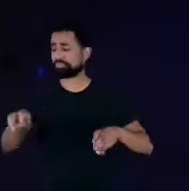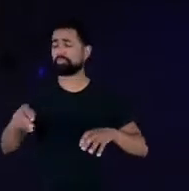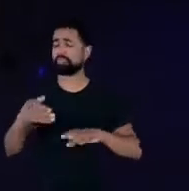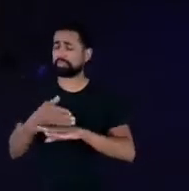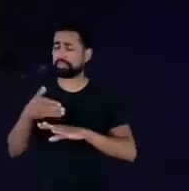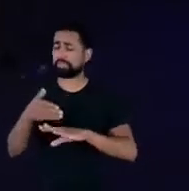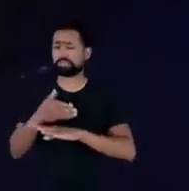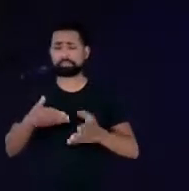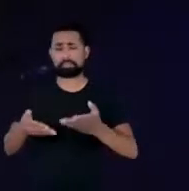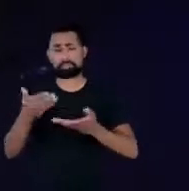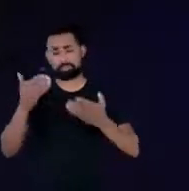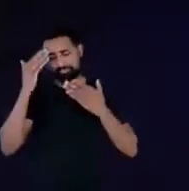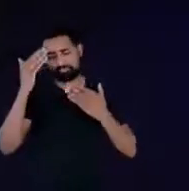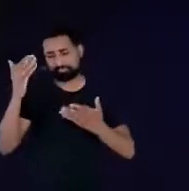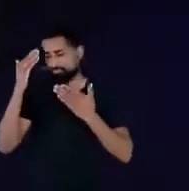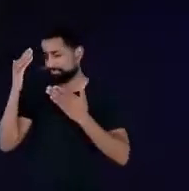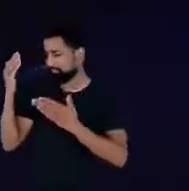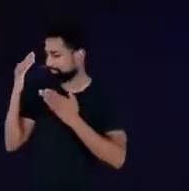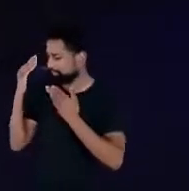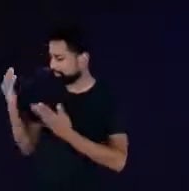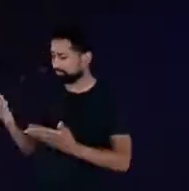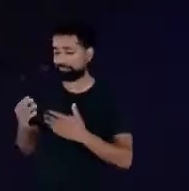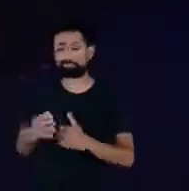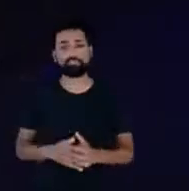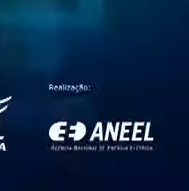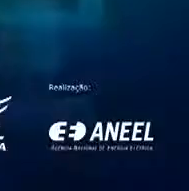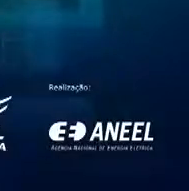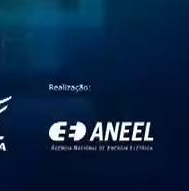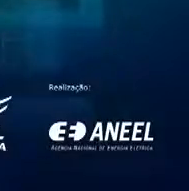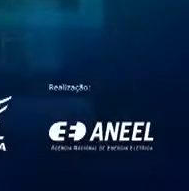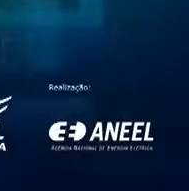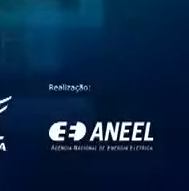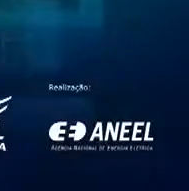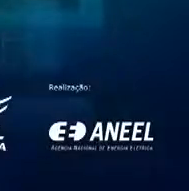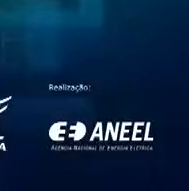Siqueira Gustavo Nassif e o Frederico que esteve online conosco